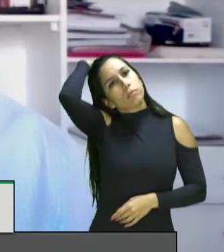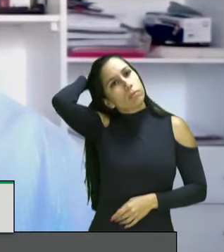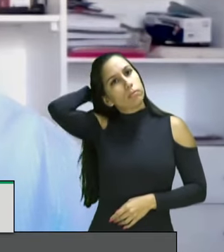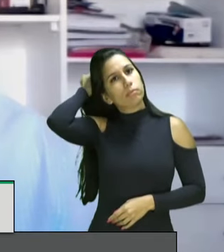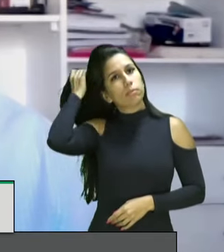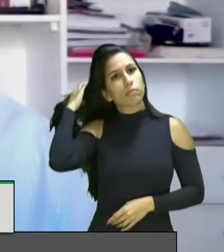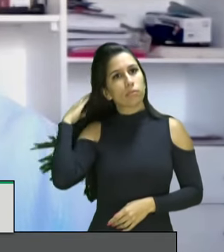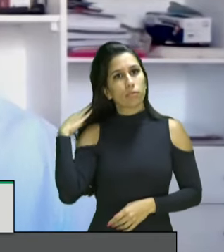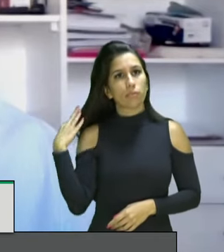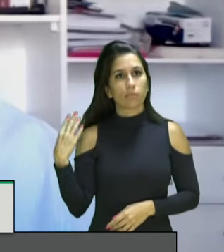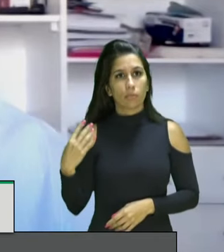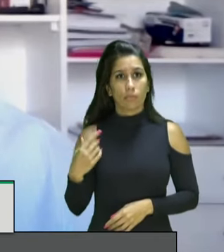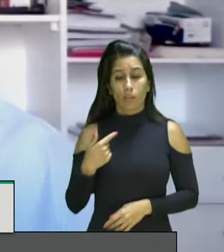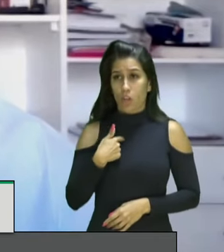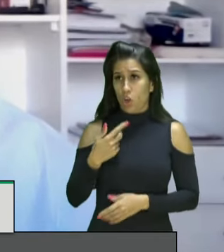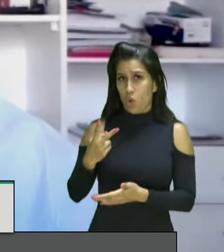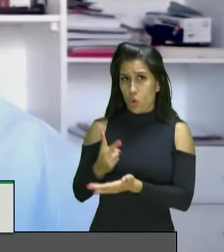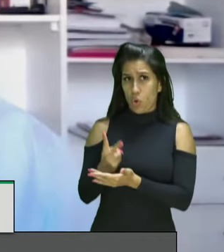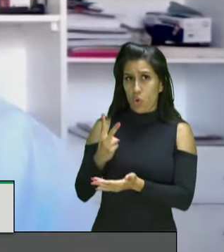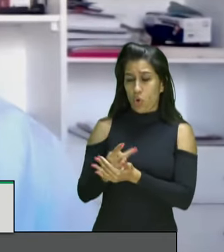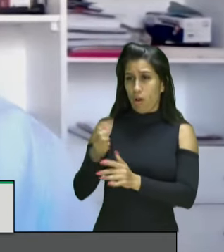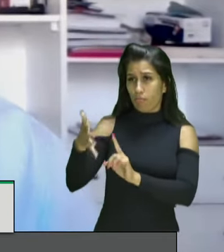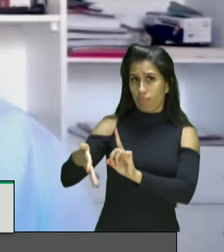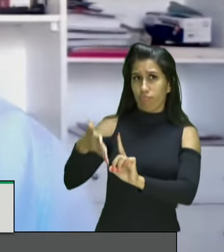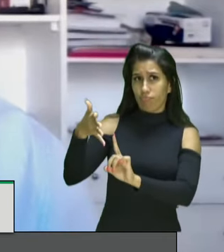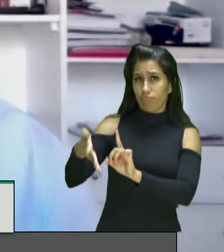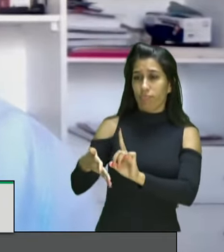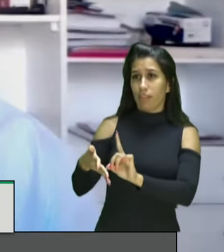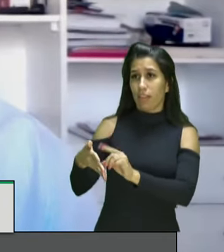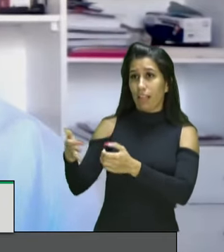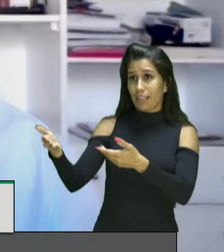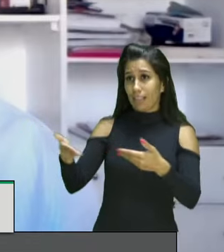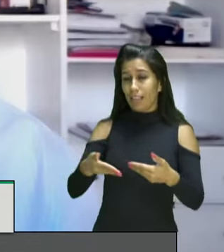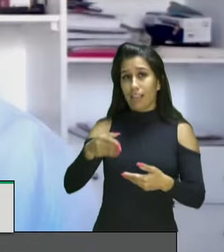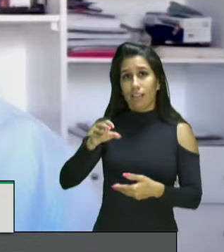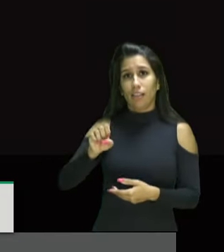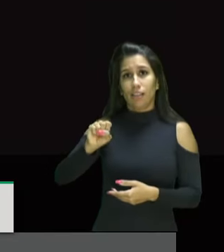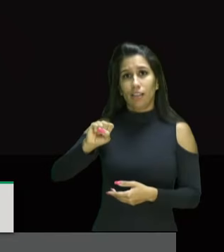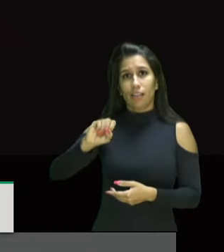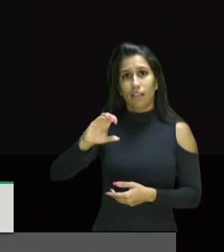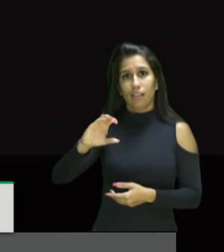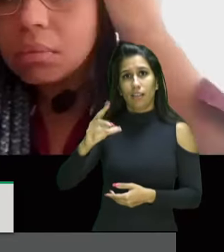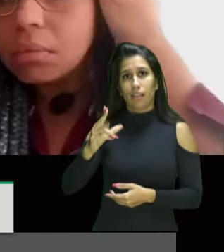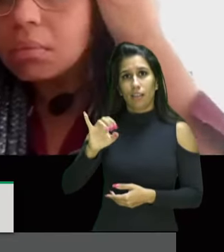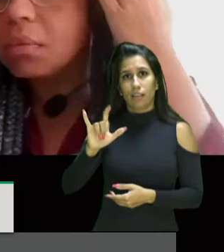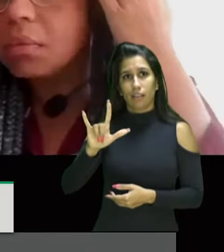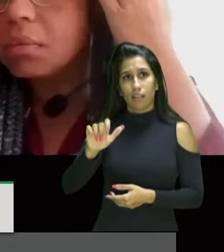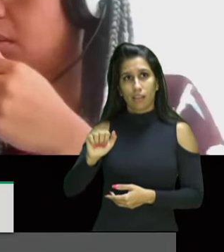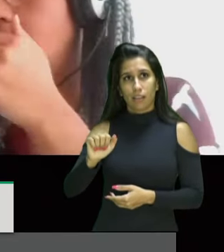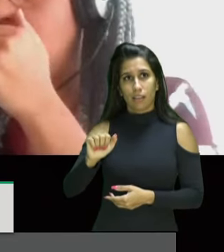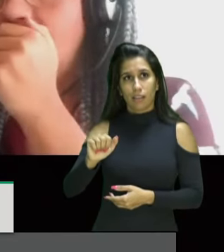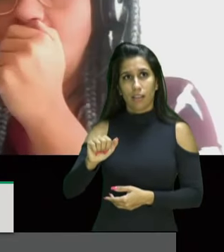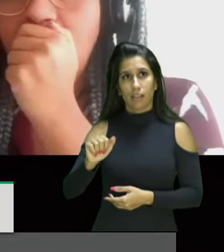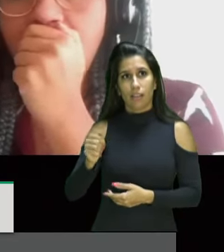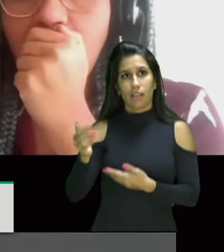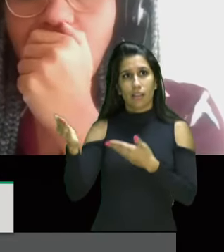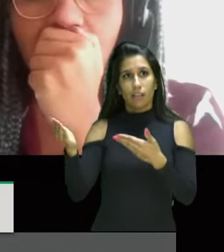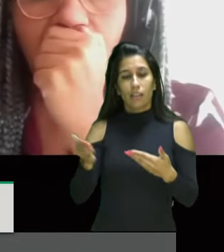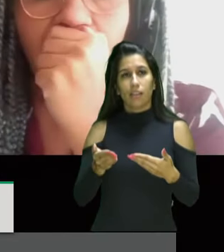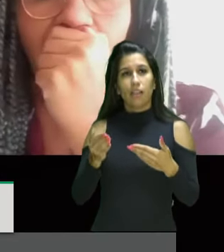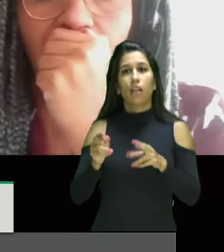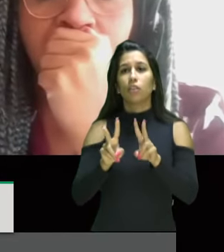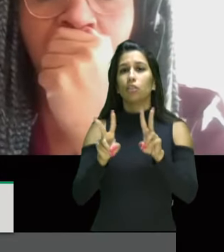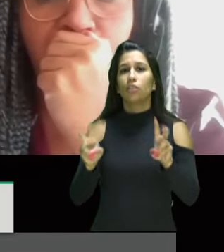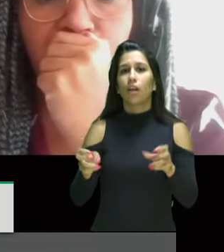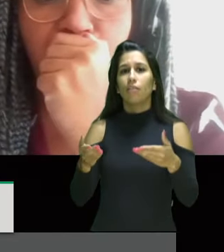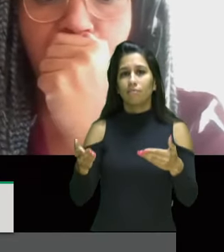na sequência aqui das falas convidando a senhora Sheila Carvalho representando aqui a coalizão negra por